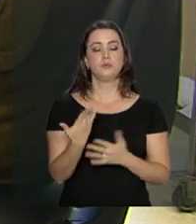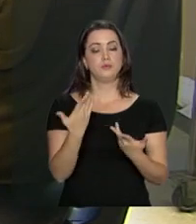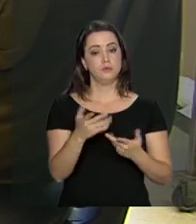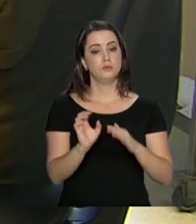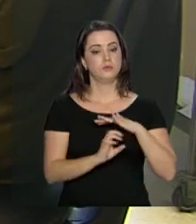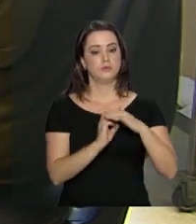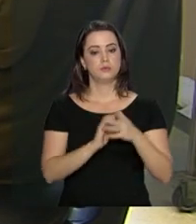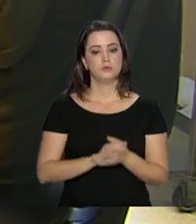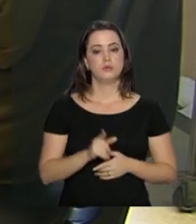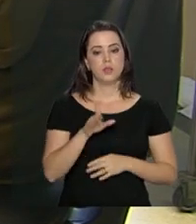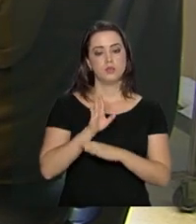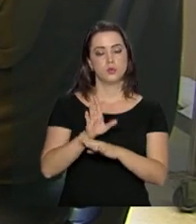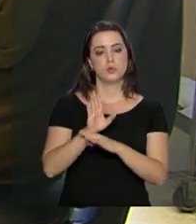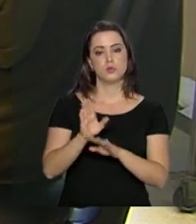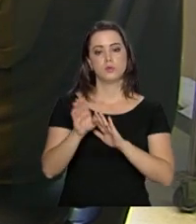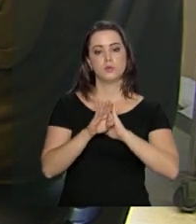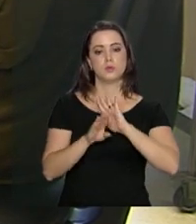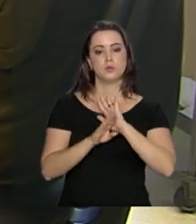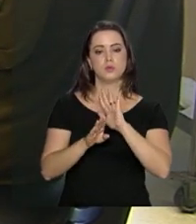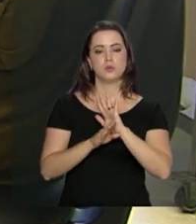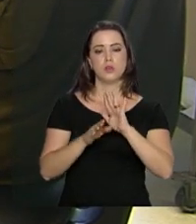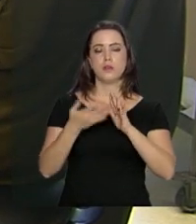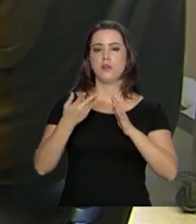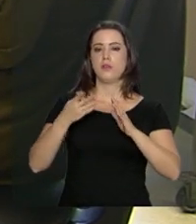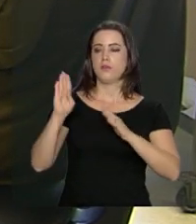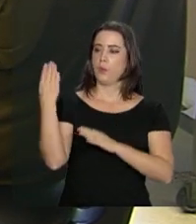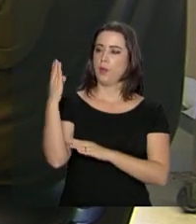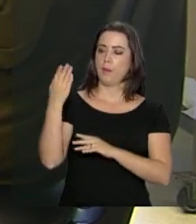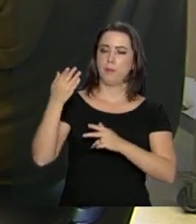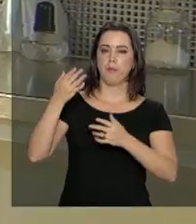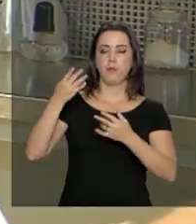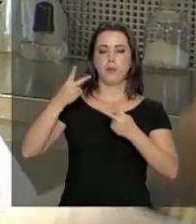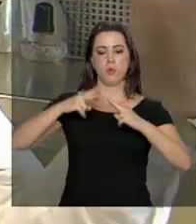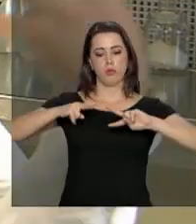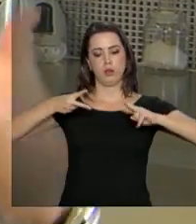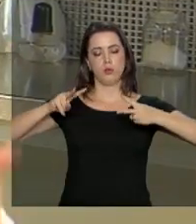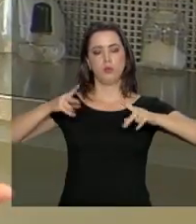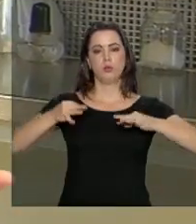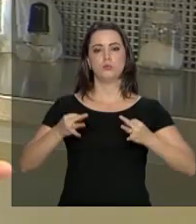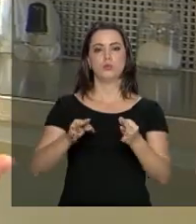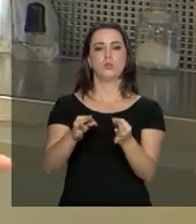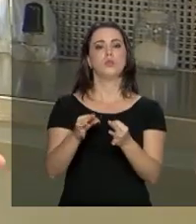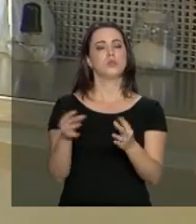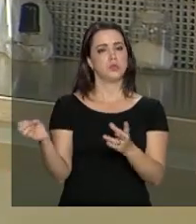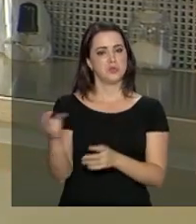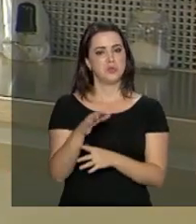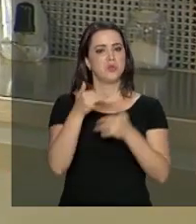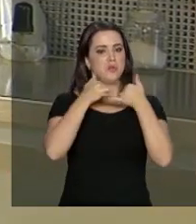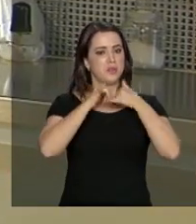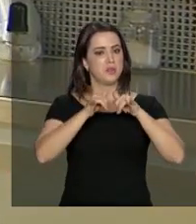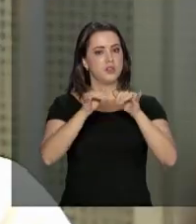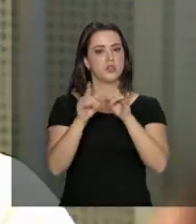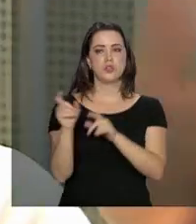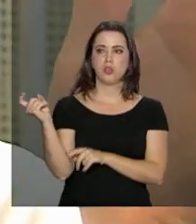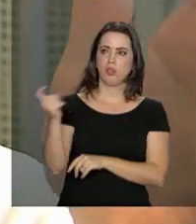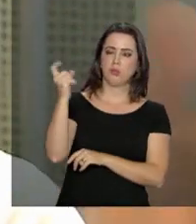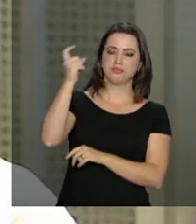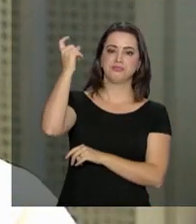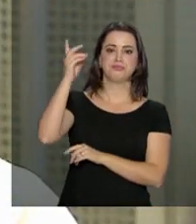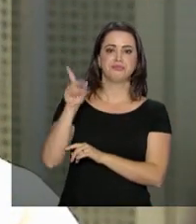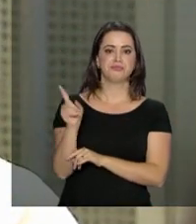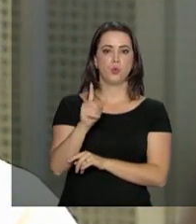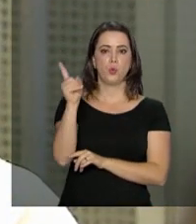Embrapi apoia projetos que vão da biotecnologia à comunicação, passando por energia e até o espaço. O